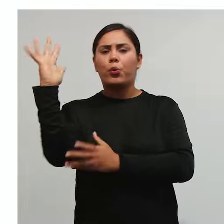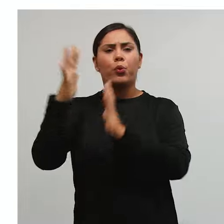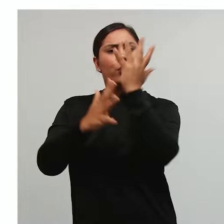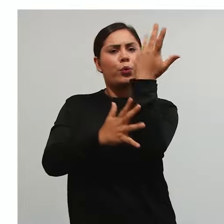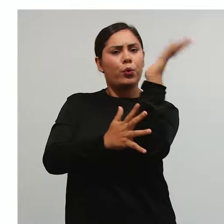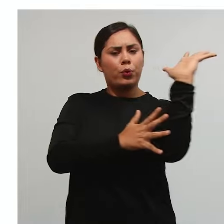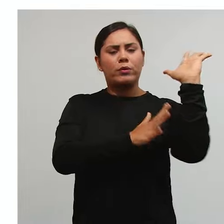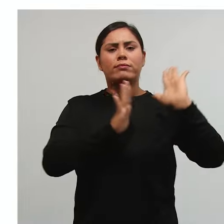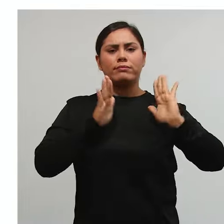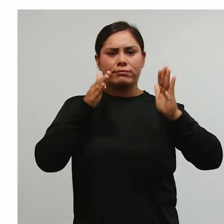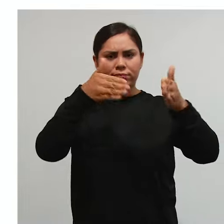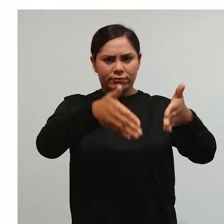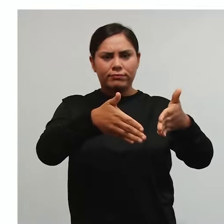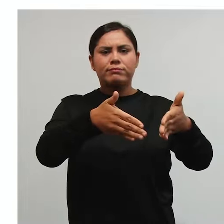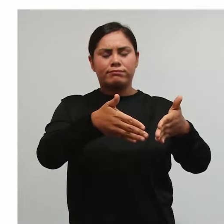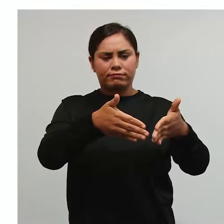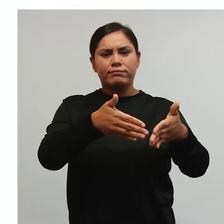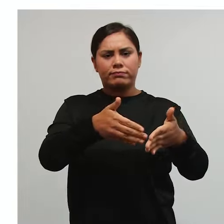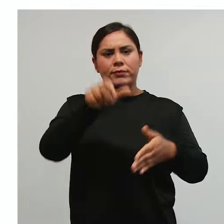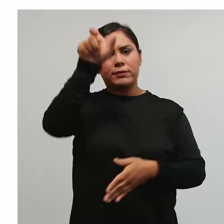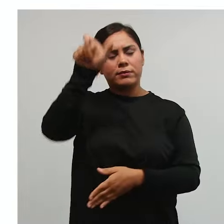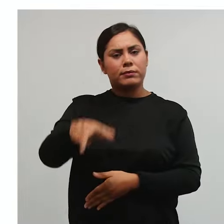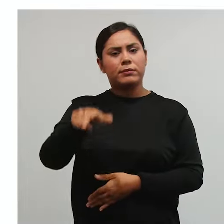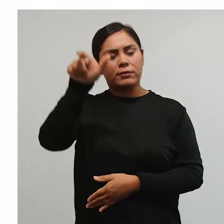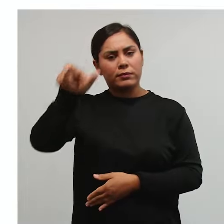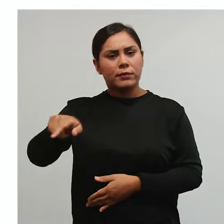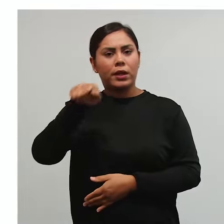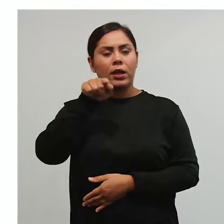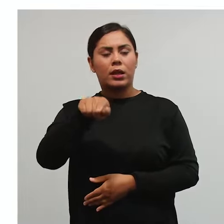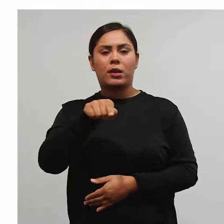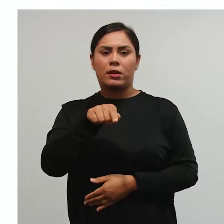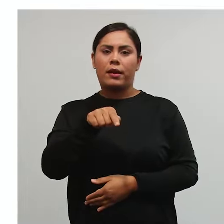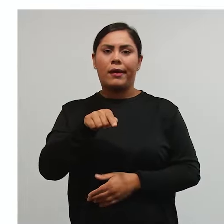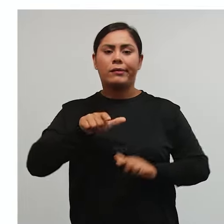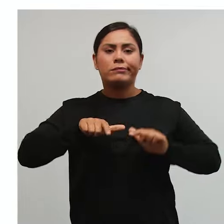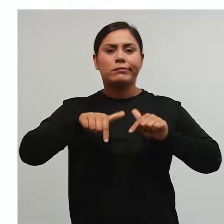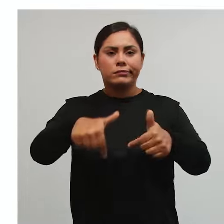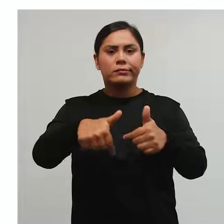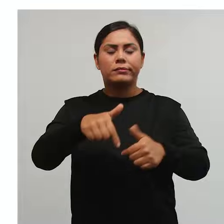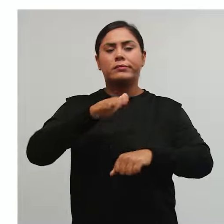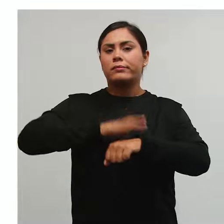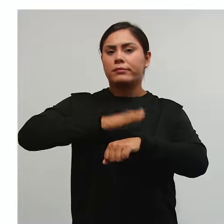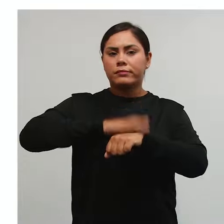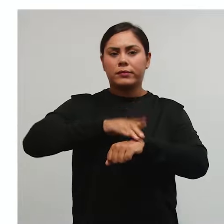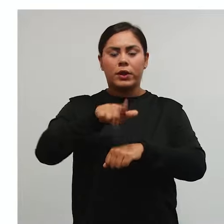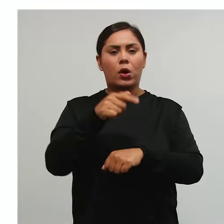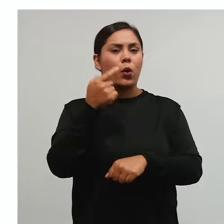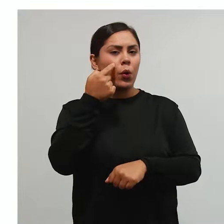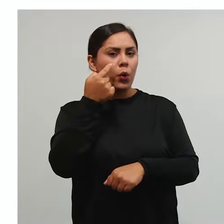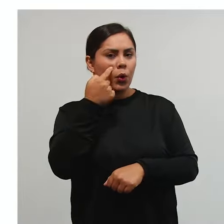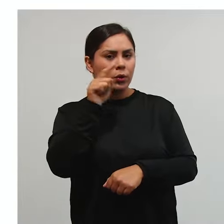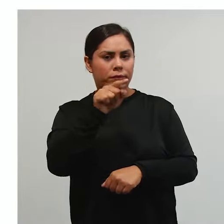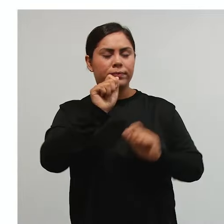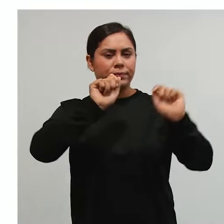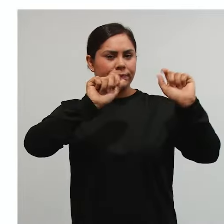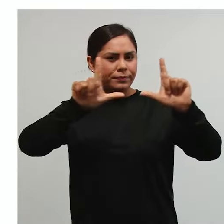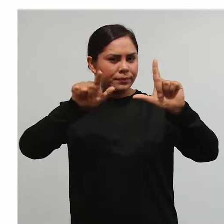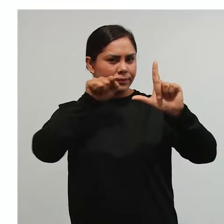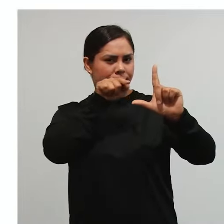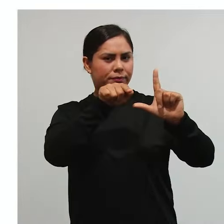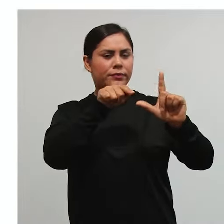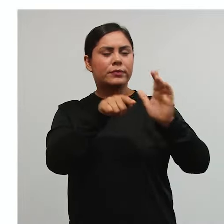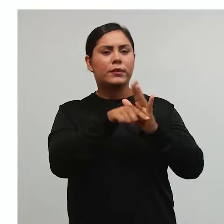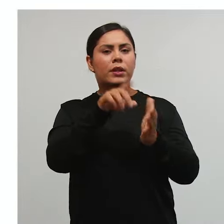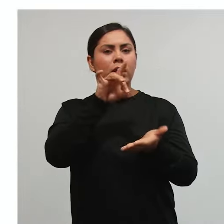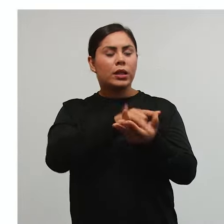específica do tributo que é determinada por ele. Então, vejam o eu coloquei aqui no slide. O